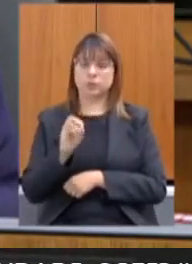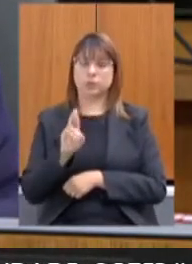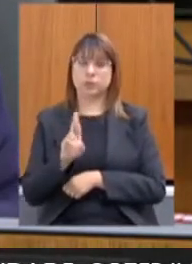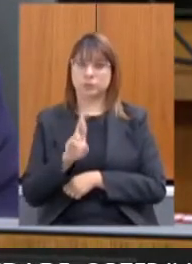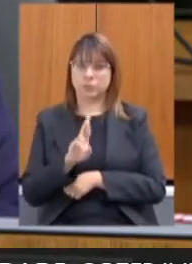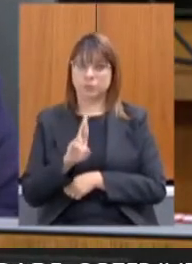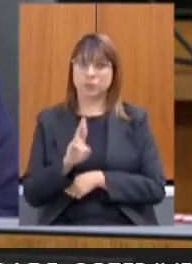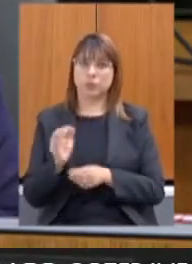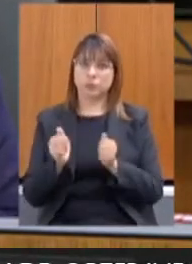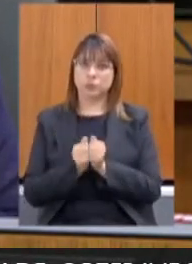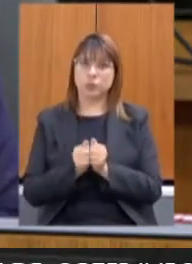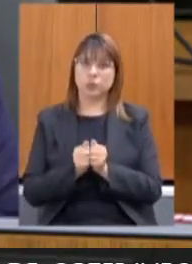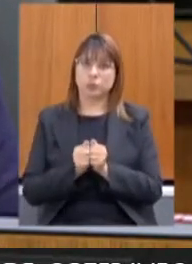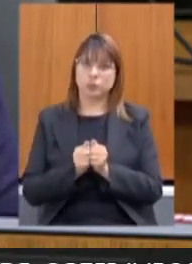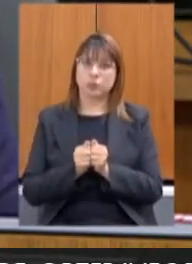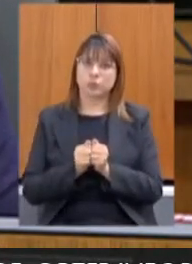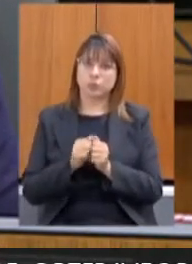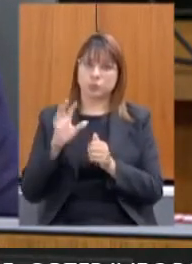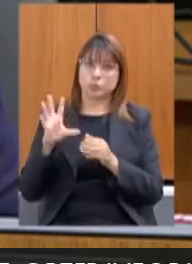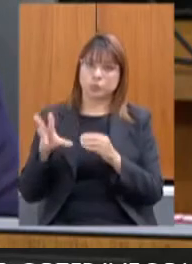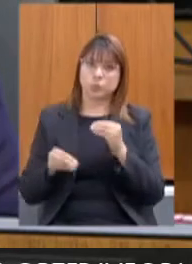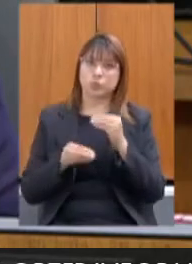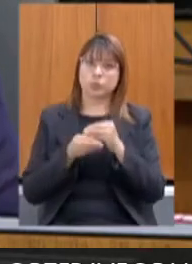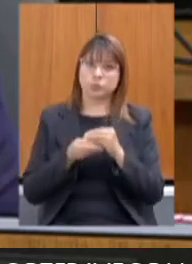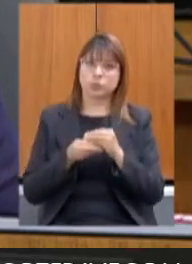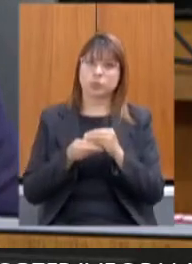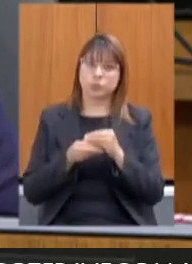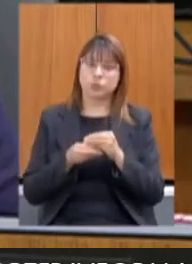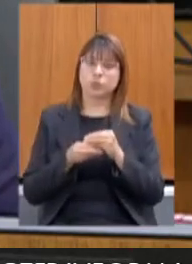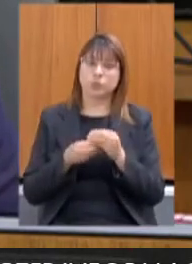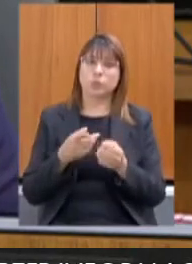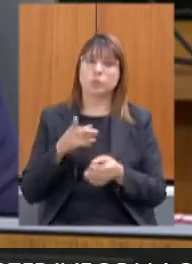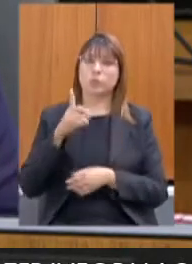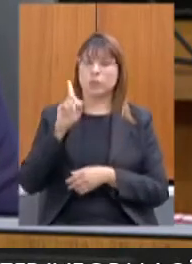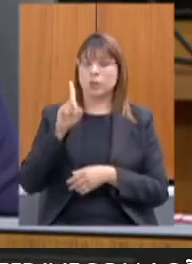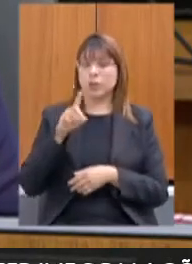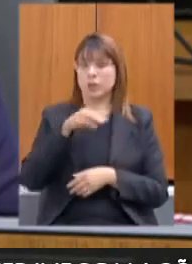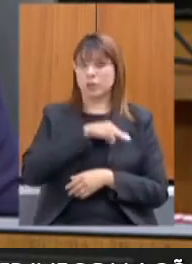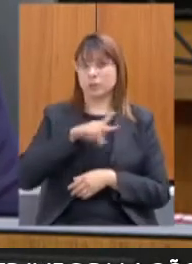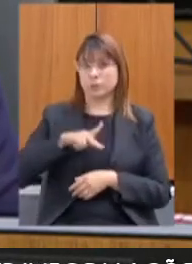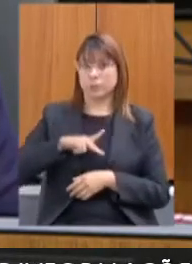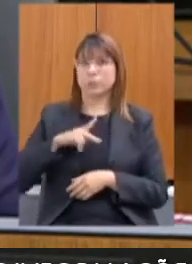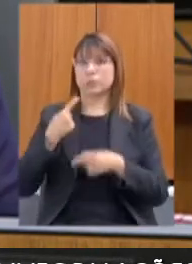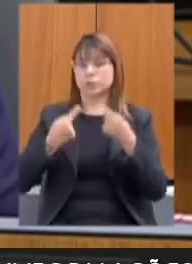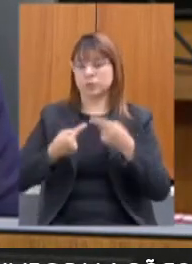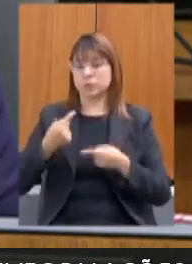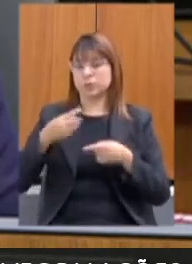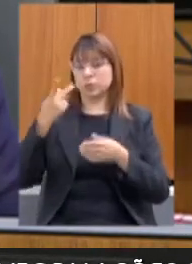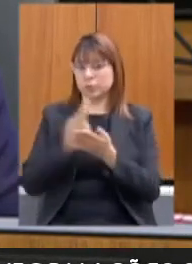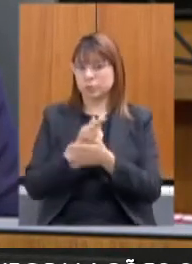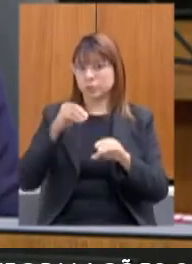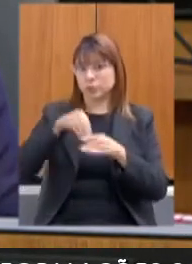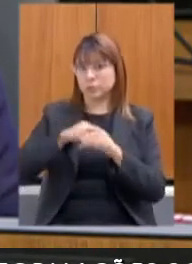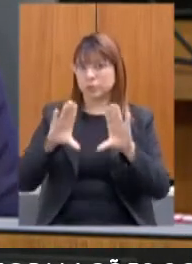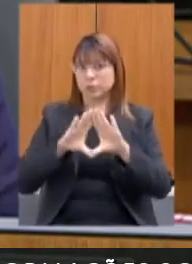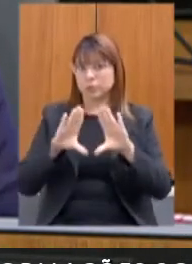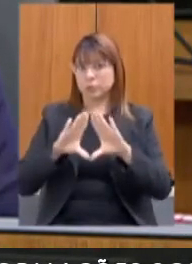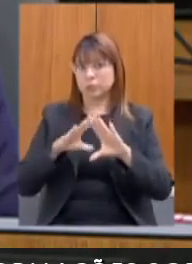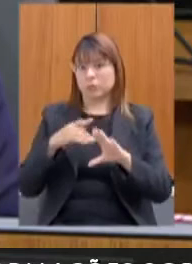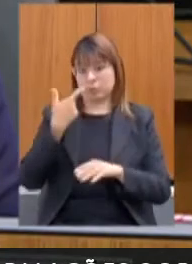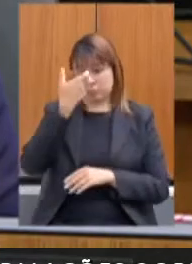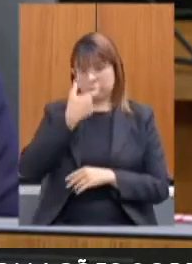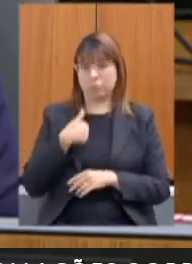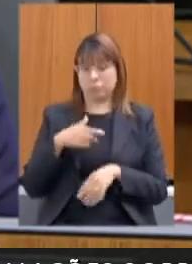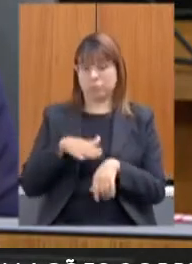junto com o recurso do Ministério Público. Nós levantamos isso no primeiro semestre, nos debates que aconteceram aqui, inclusive eu